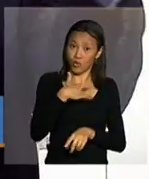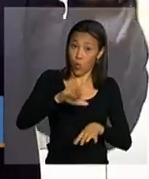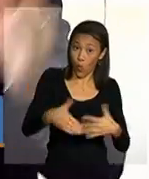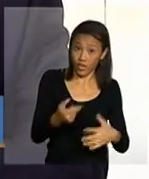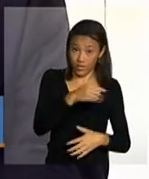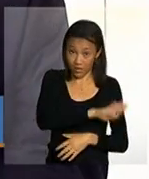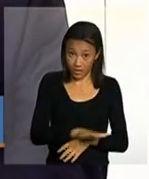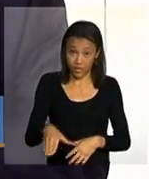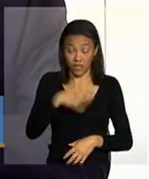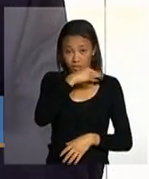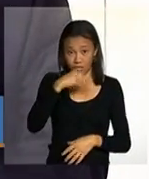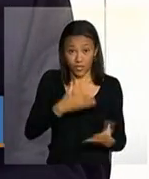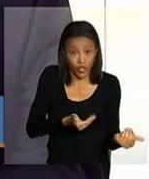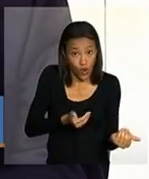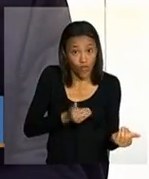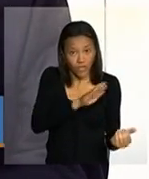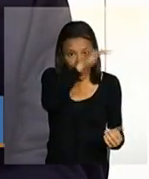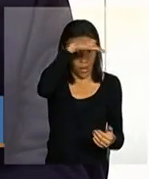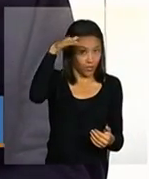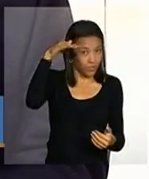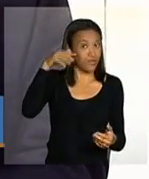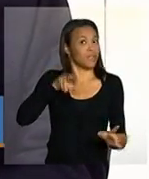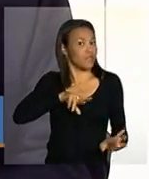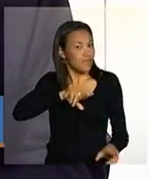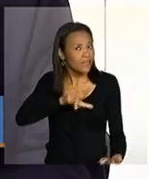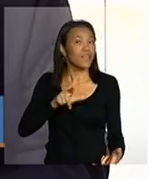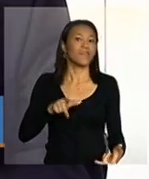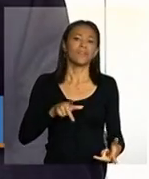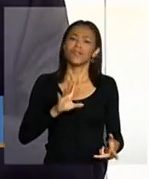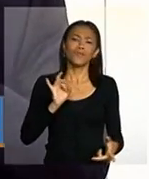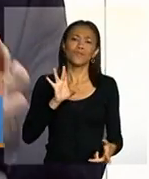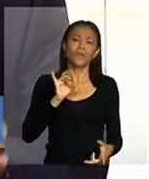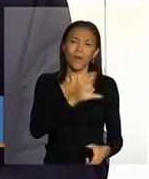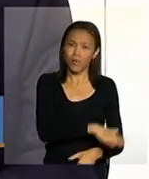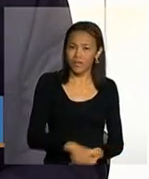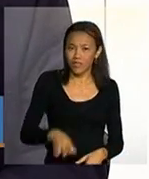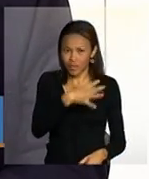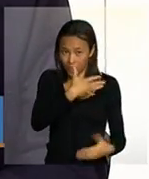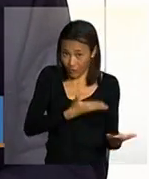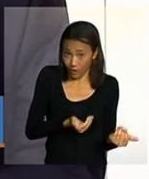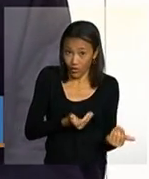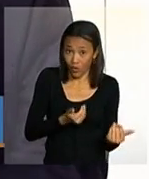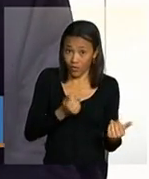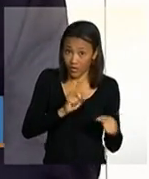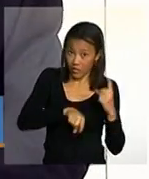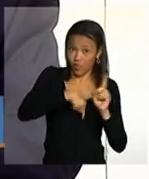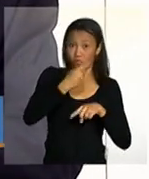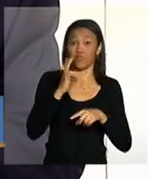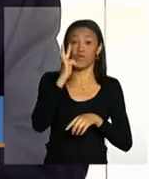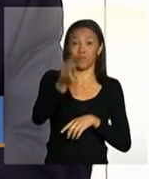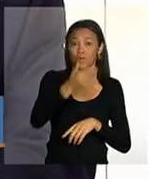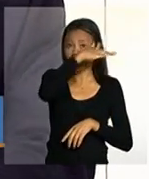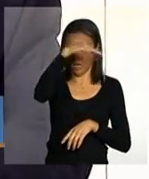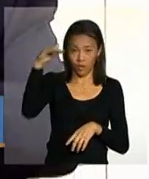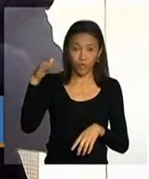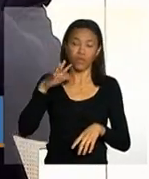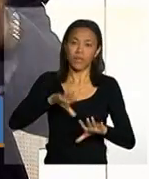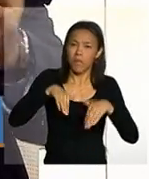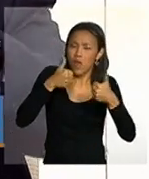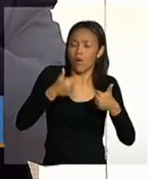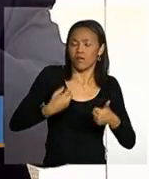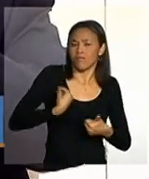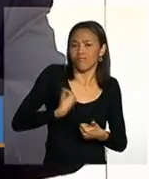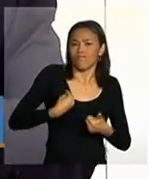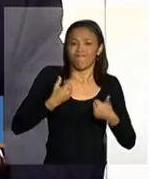forem se tornarem adultas isso fará uma diferença muito grande não só para essas crianças e jovens que ao se tornarem adultas terão melhores condições de estarem